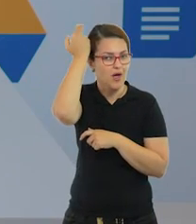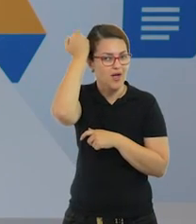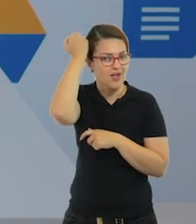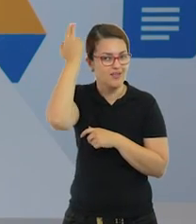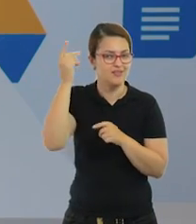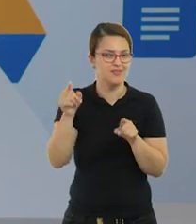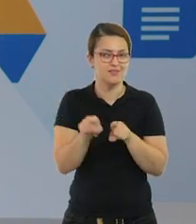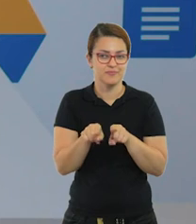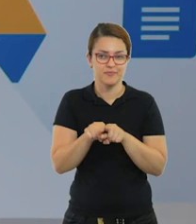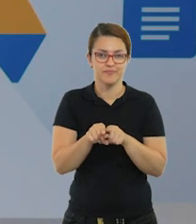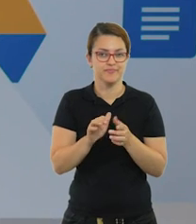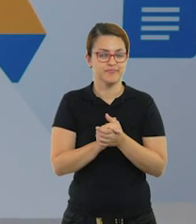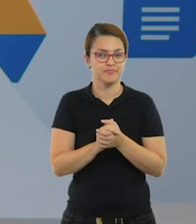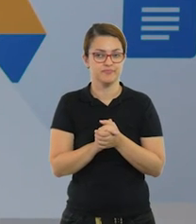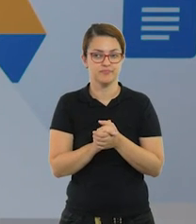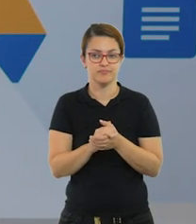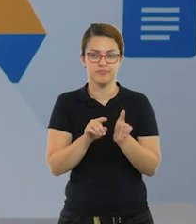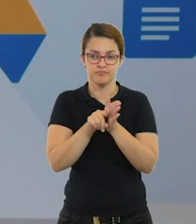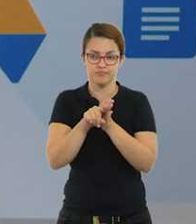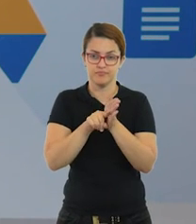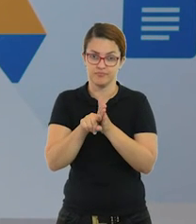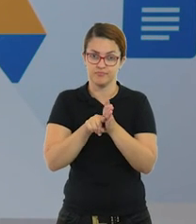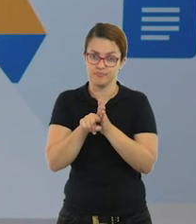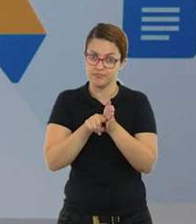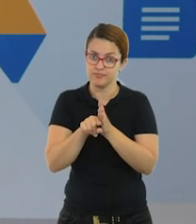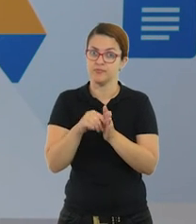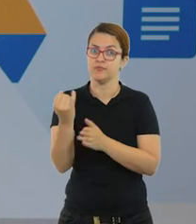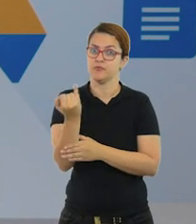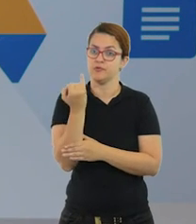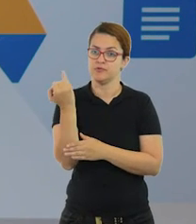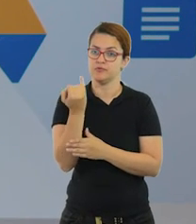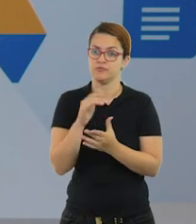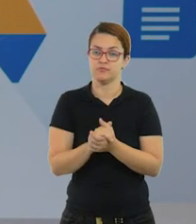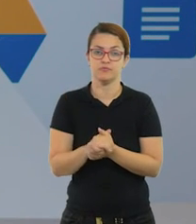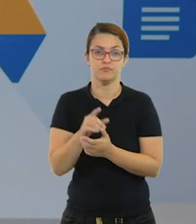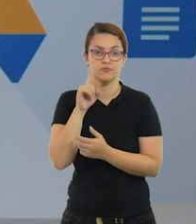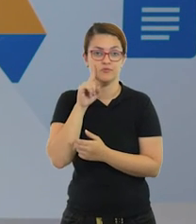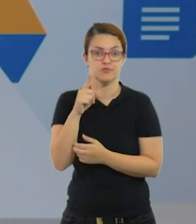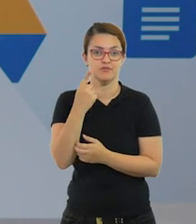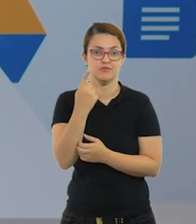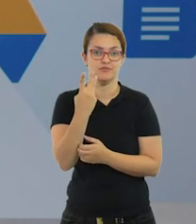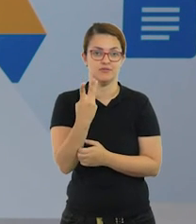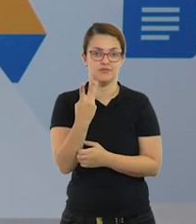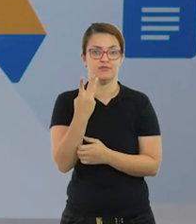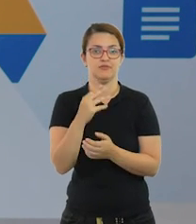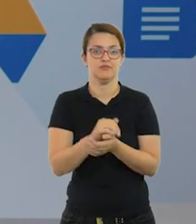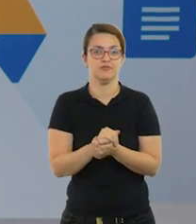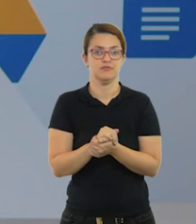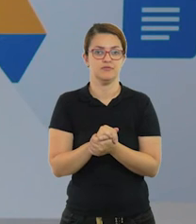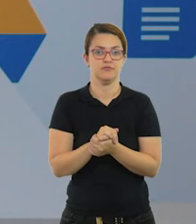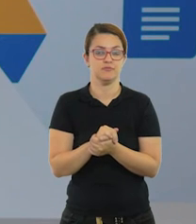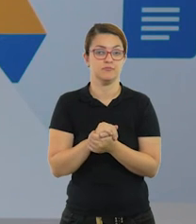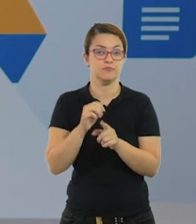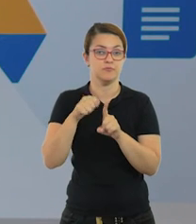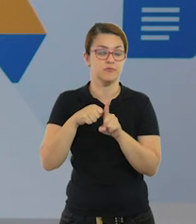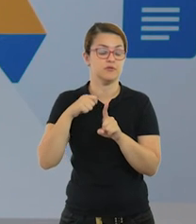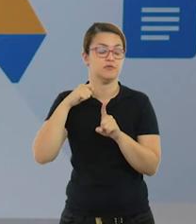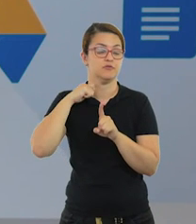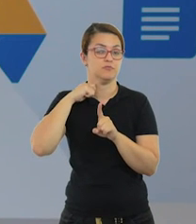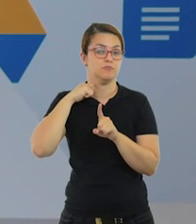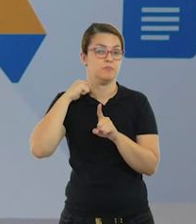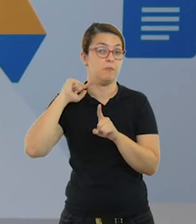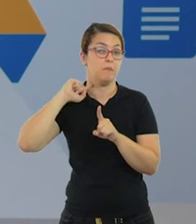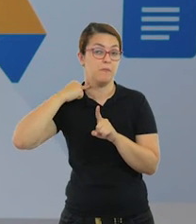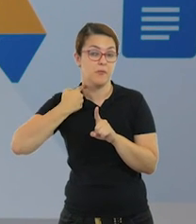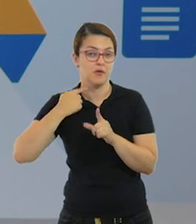Humanas, vocês vão pesquisar uma data muito importante. É o dia 13 de maio, que fala sobre a abolição